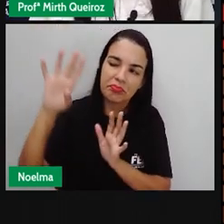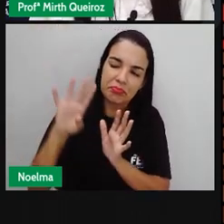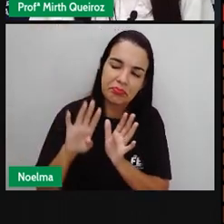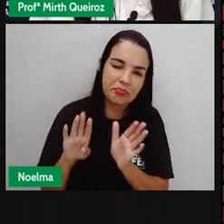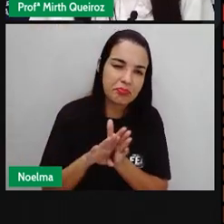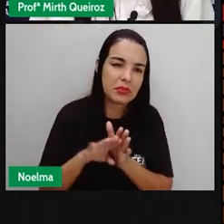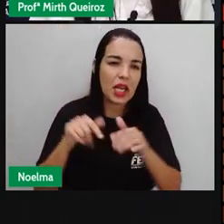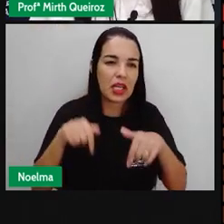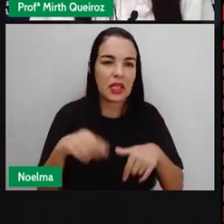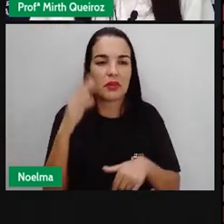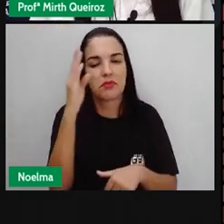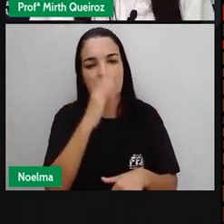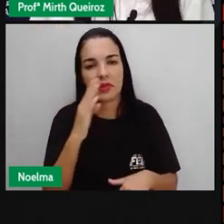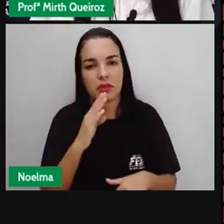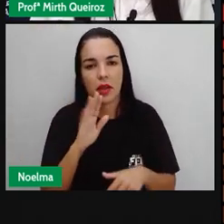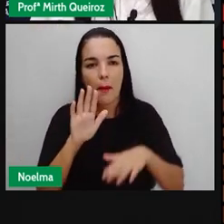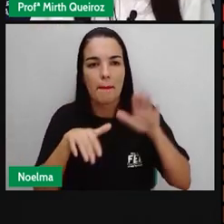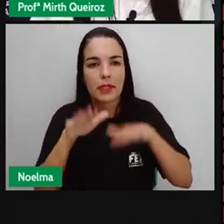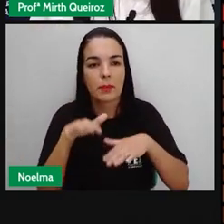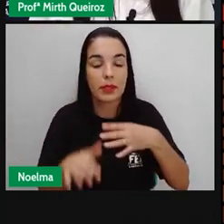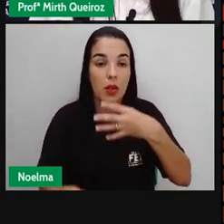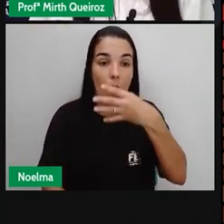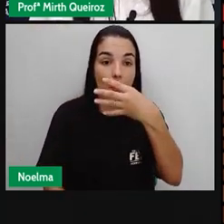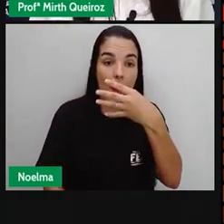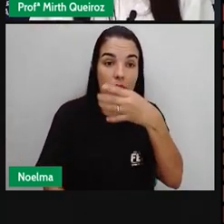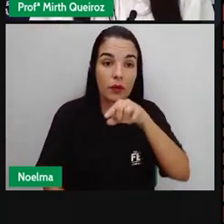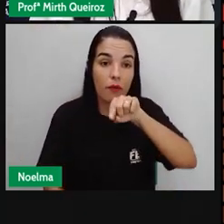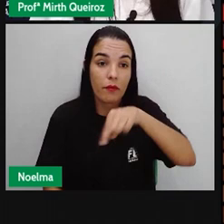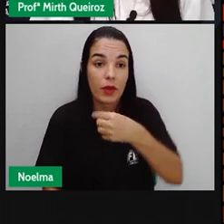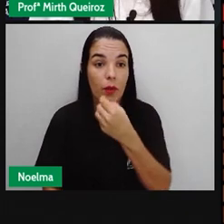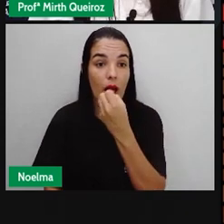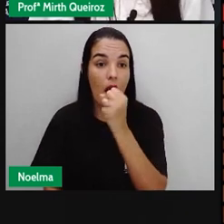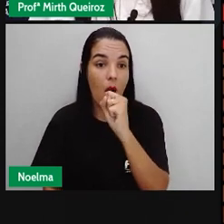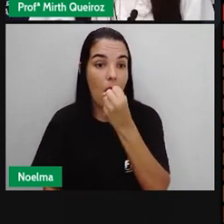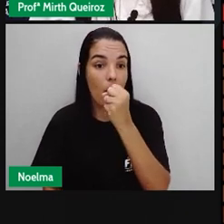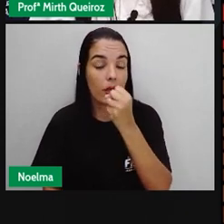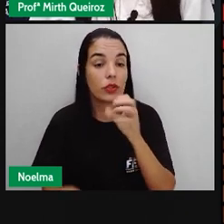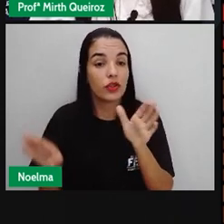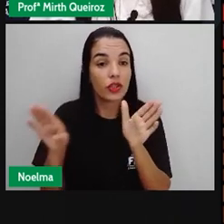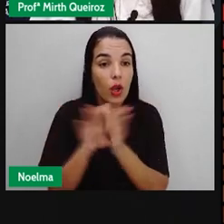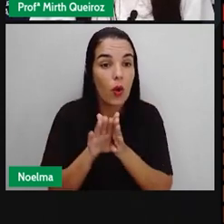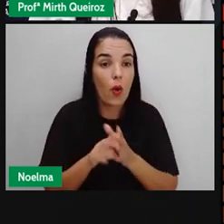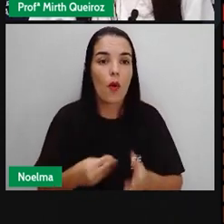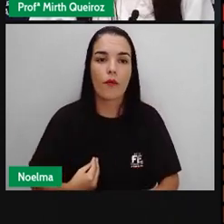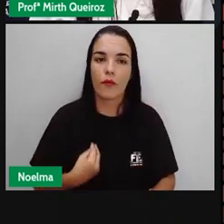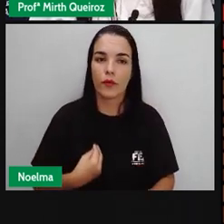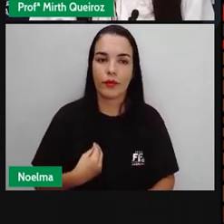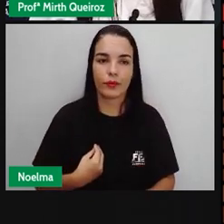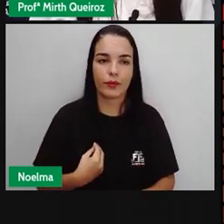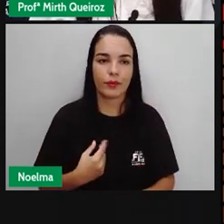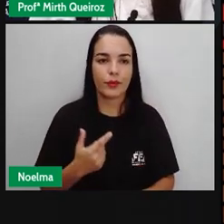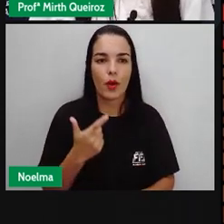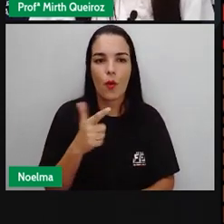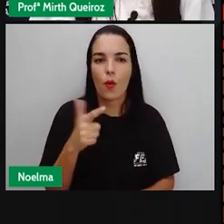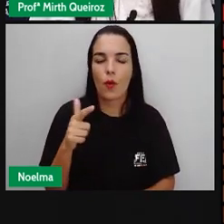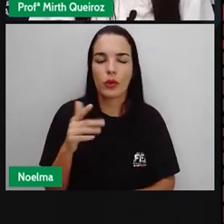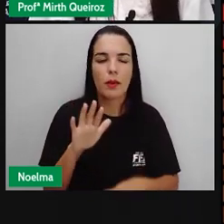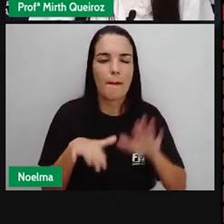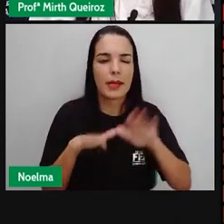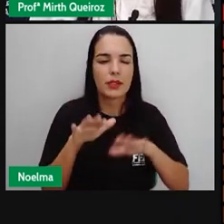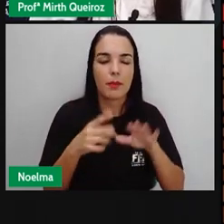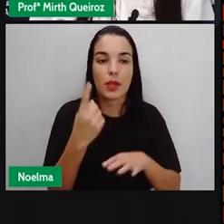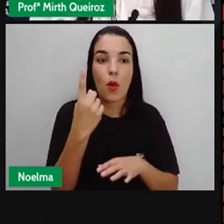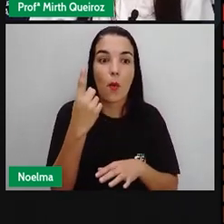4,8 milhões chegaram vivos em nosso país. O restante aí, eles, 4 milhões